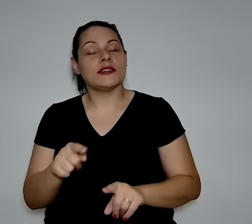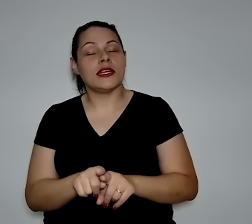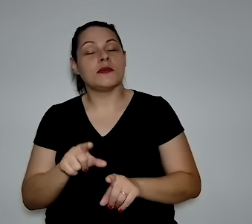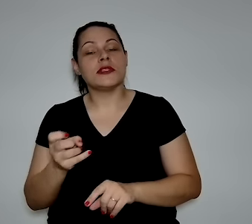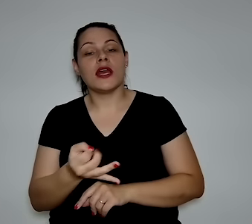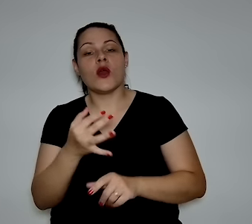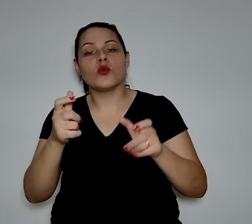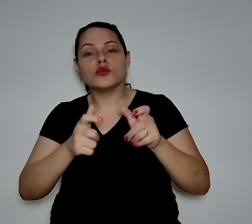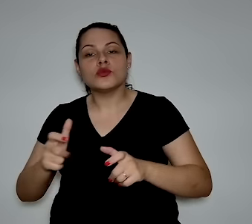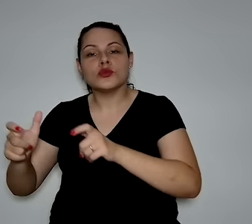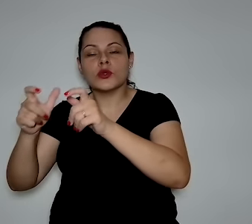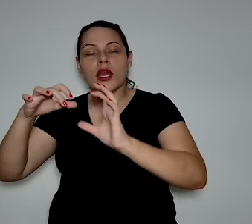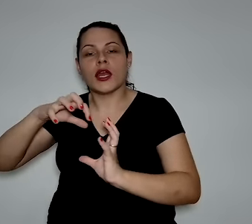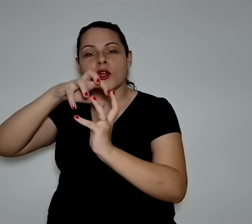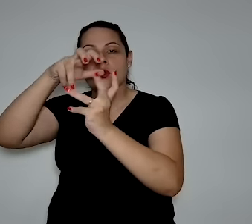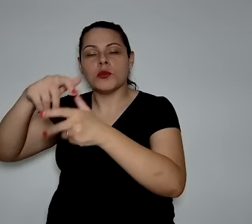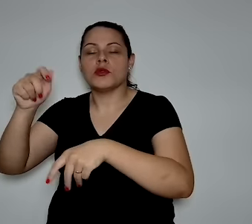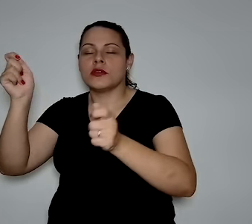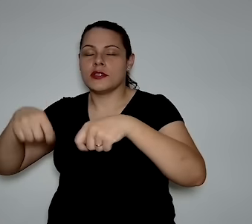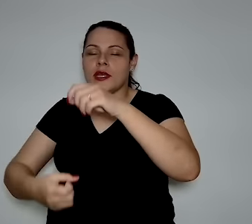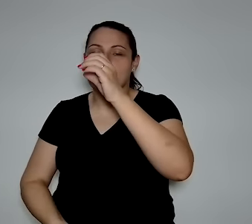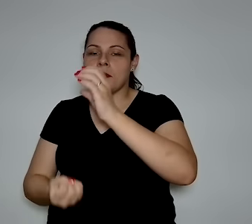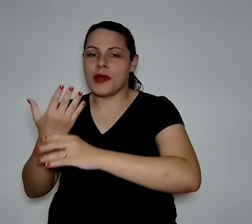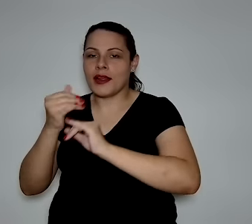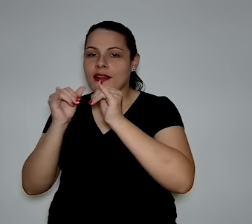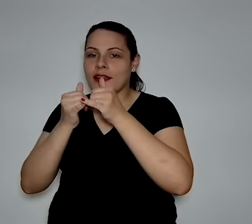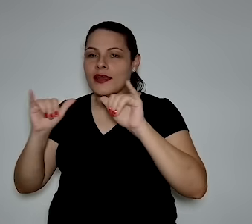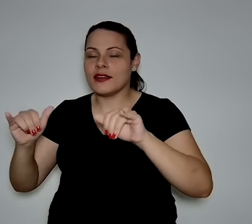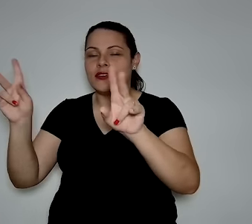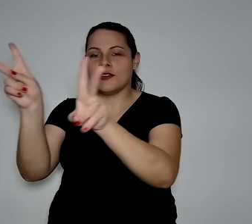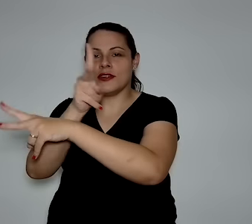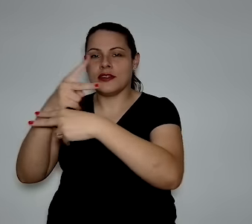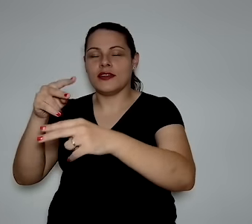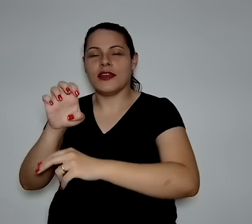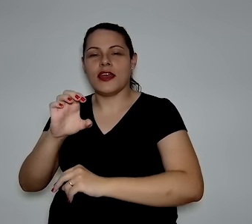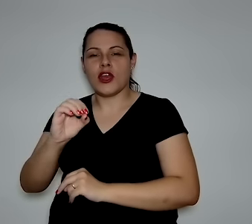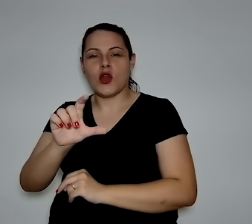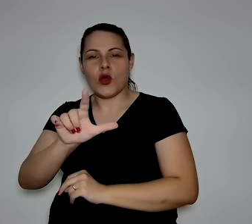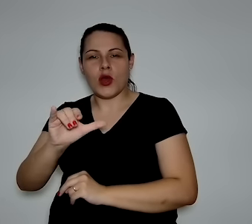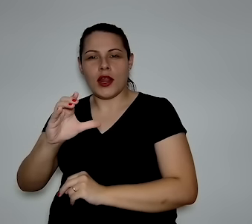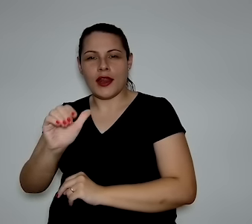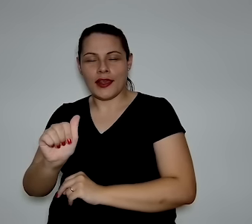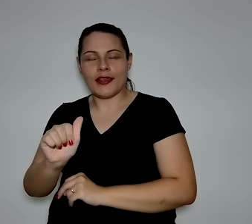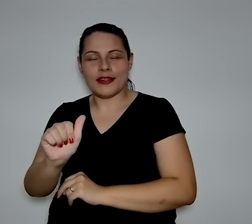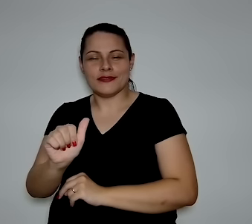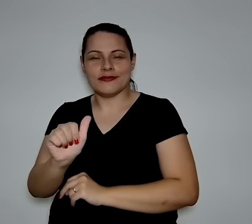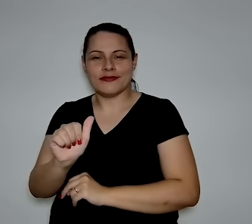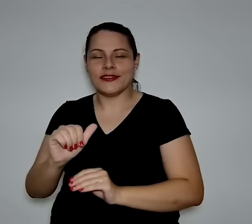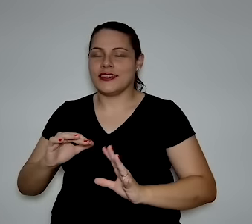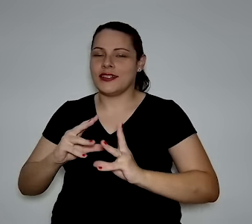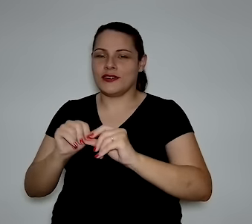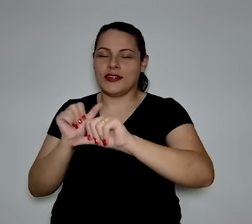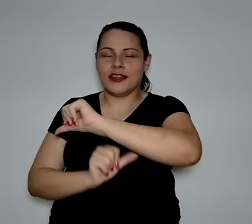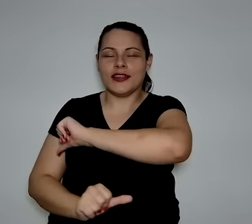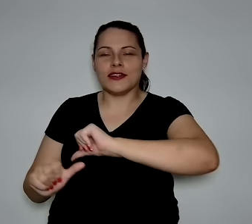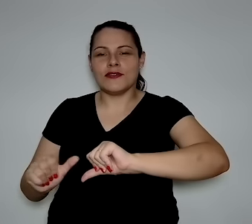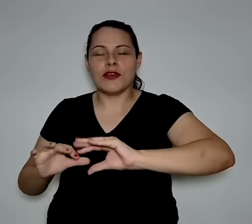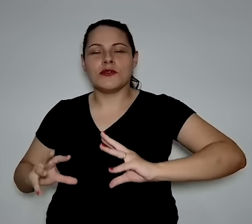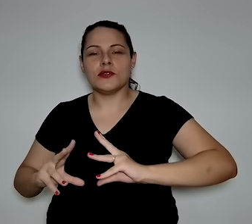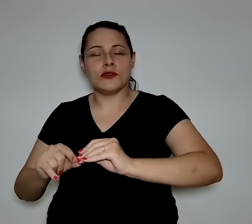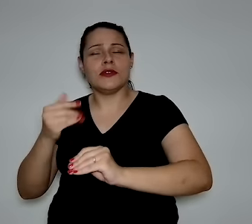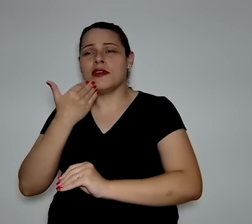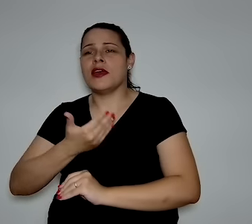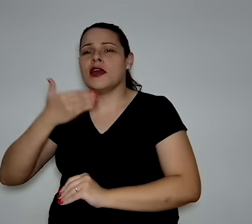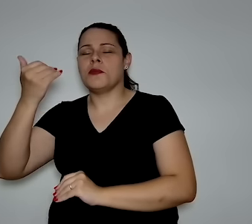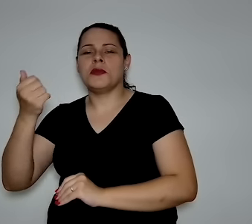Nós temos locais do mundo para a produção de energia eólica, com a fonte eólica, energia renovável